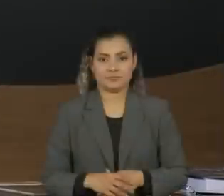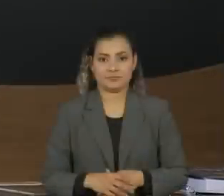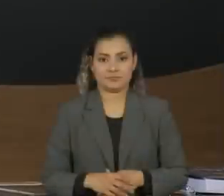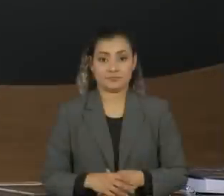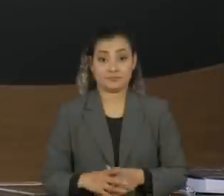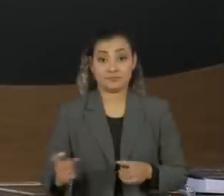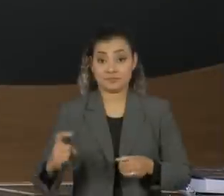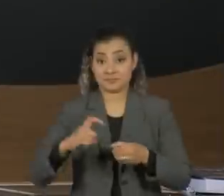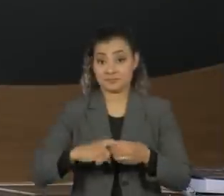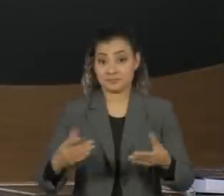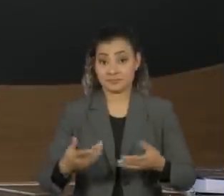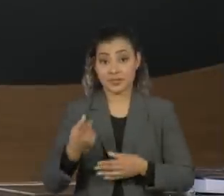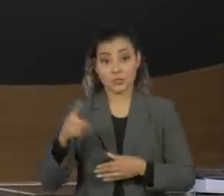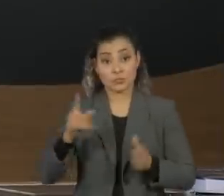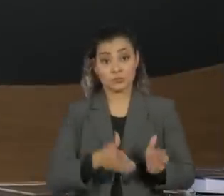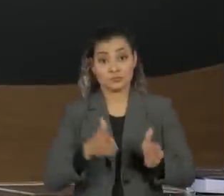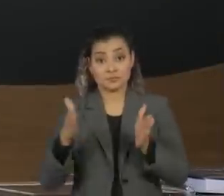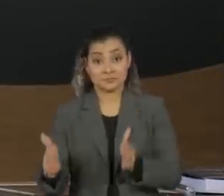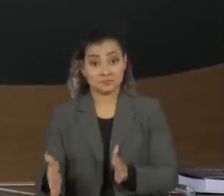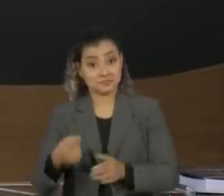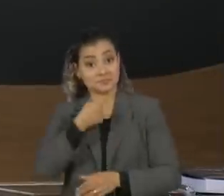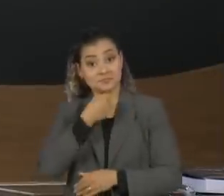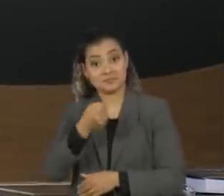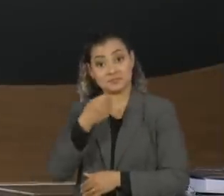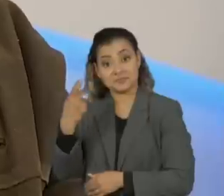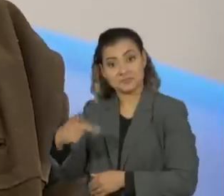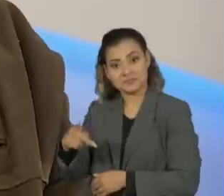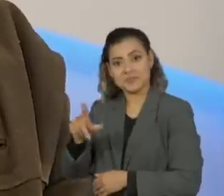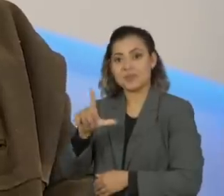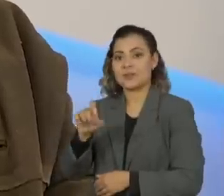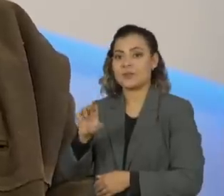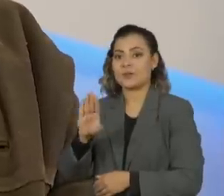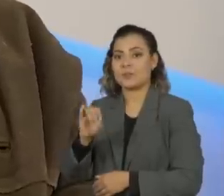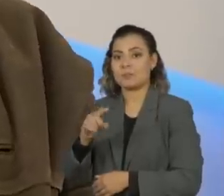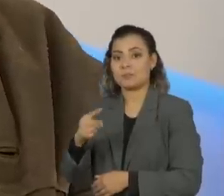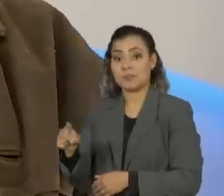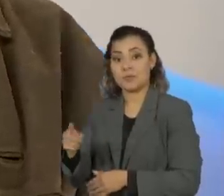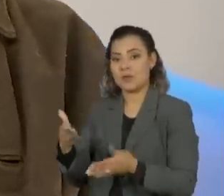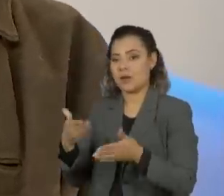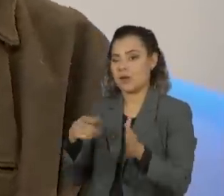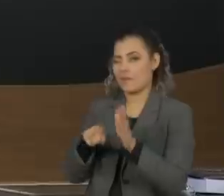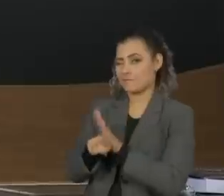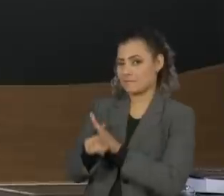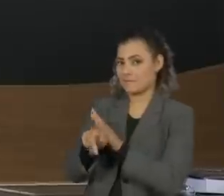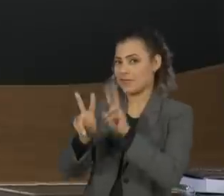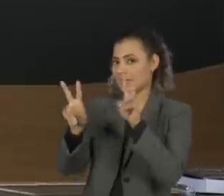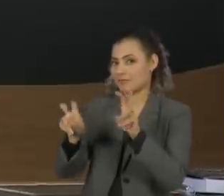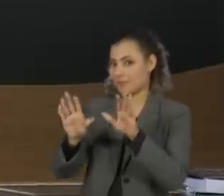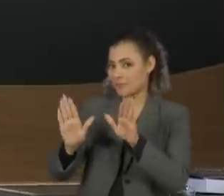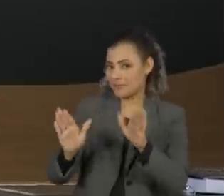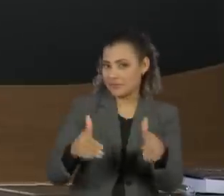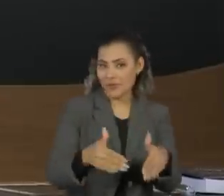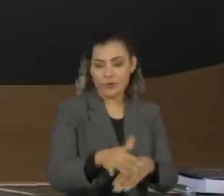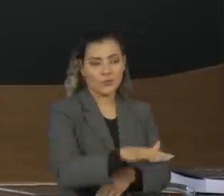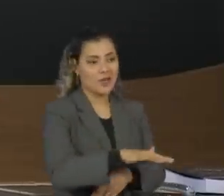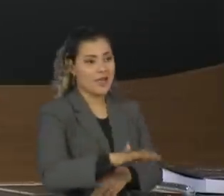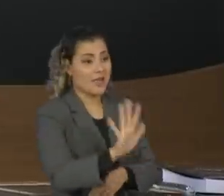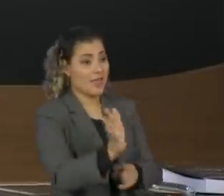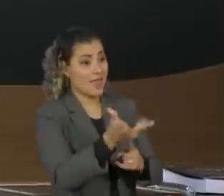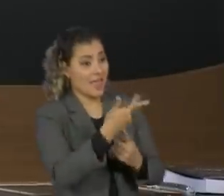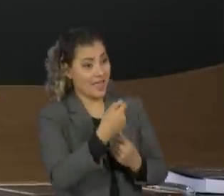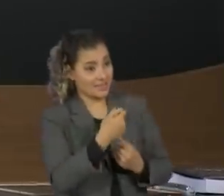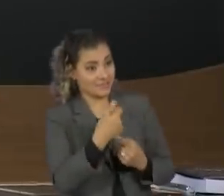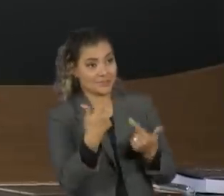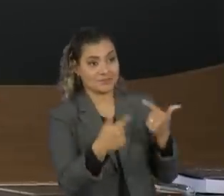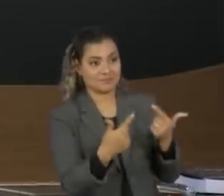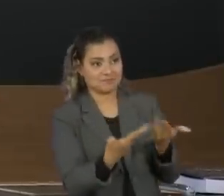Estamos de volta para o último bloco da nossa entrevista com o Lobão e eu vou puxar a conversa de volta para a sua vida artística, para a sua